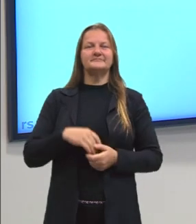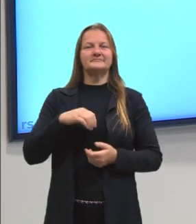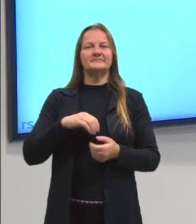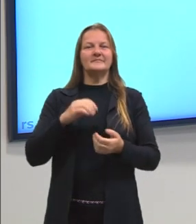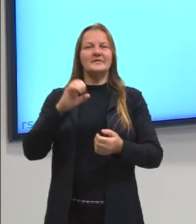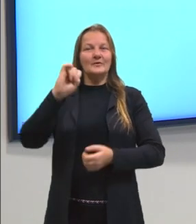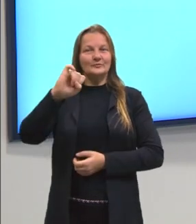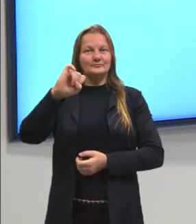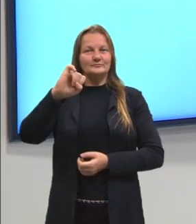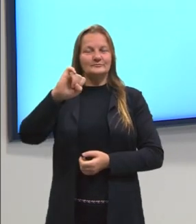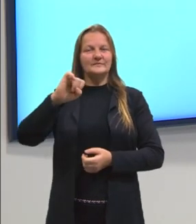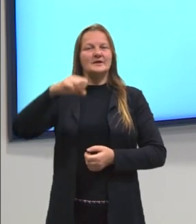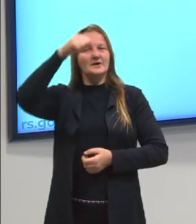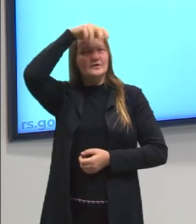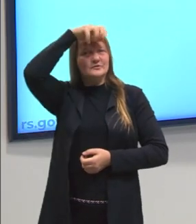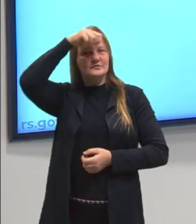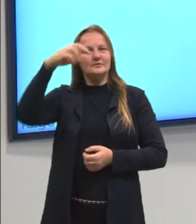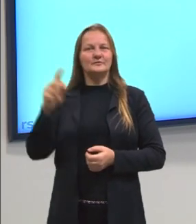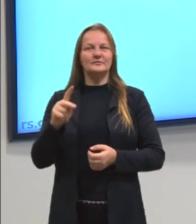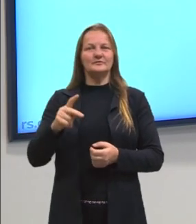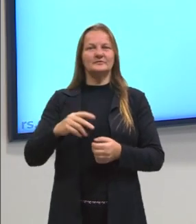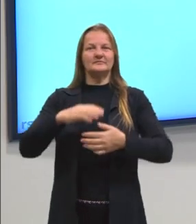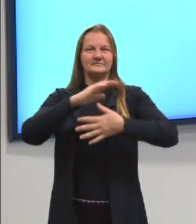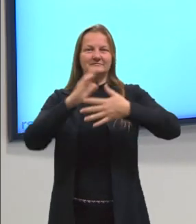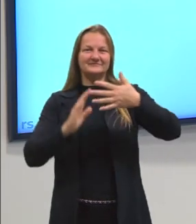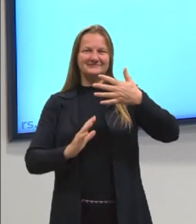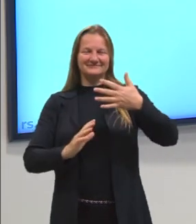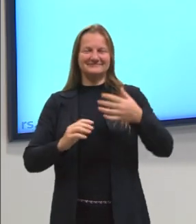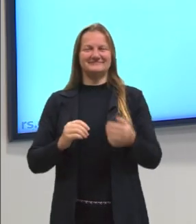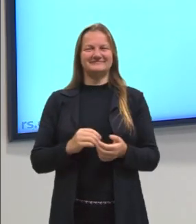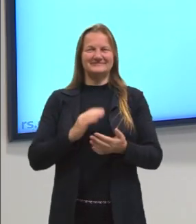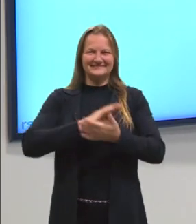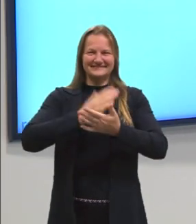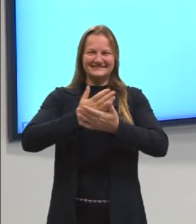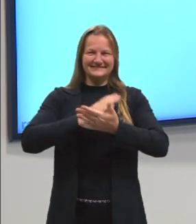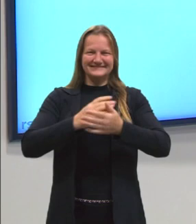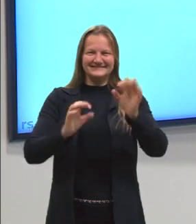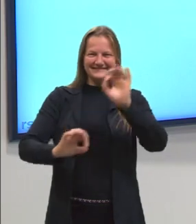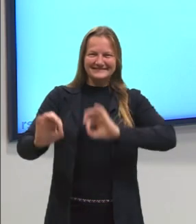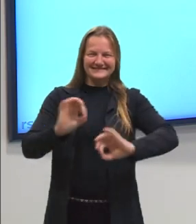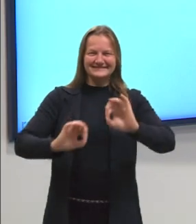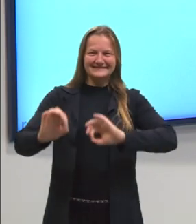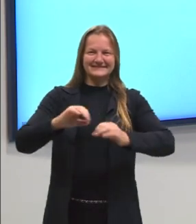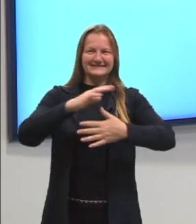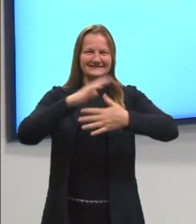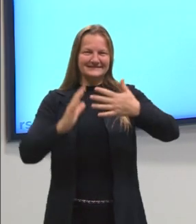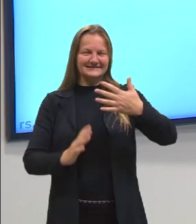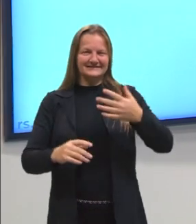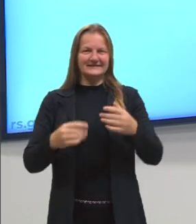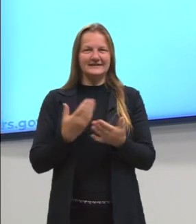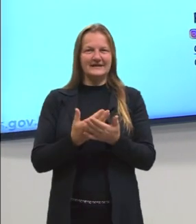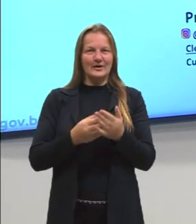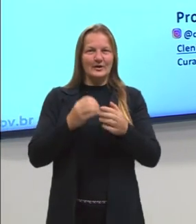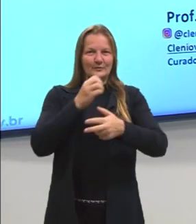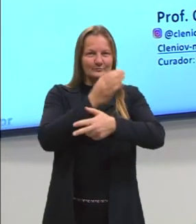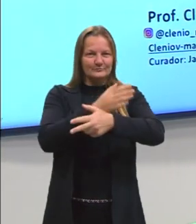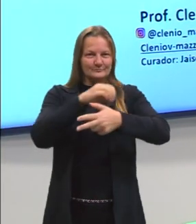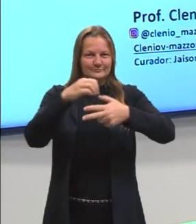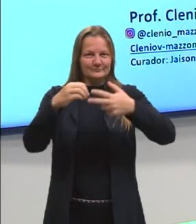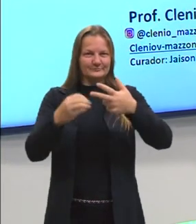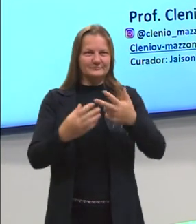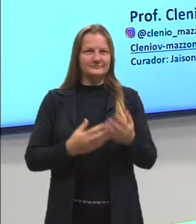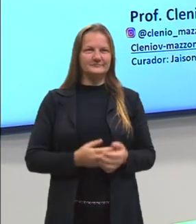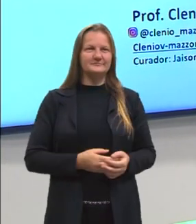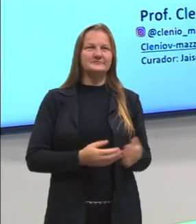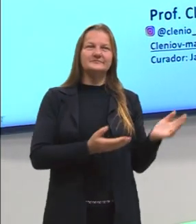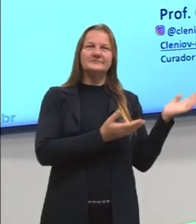a Lucimeia e Suzana, nossas meninas das Libras, que fazem a interpretação de Libras aqui nas aulas do pré-ENEM. Junto